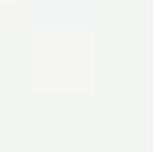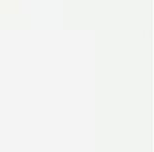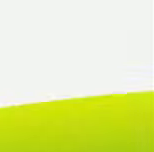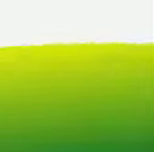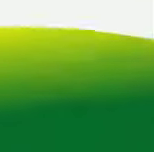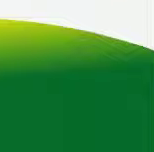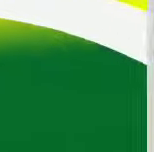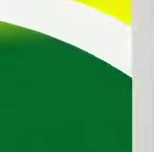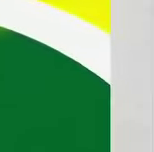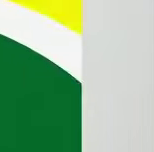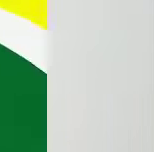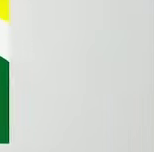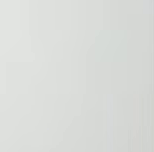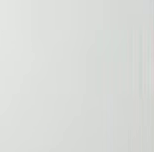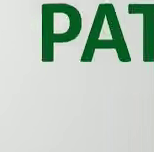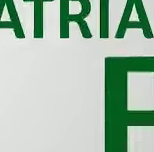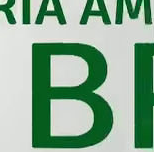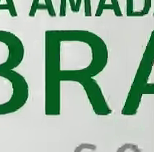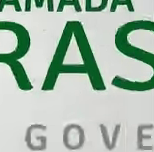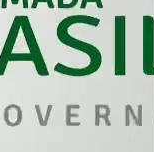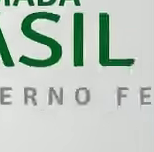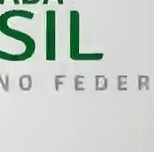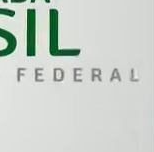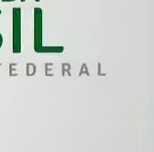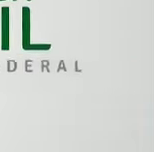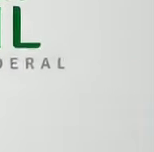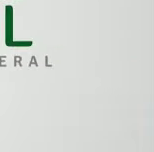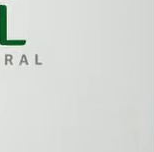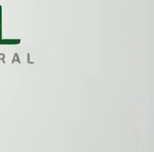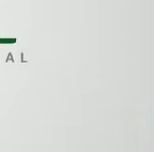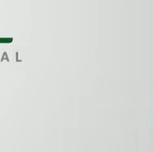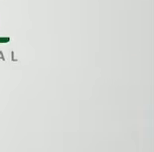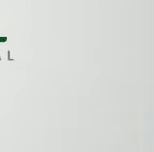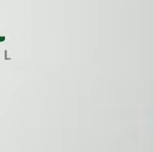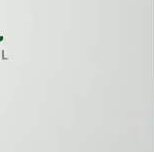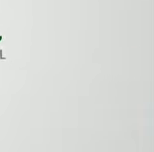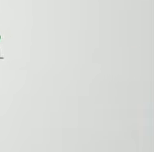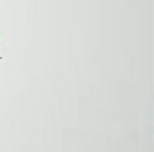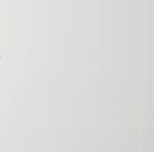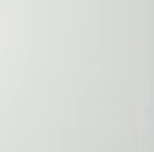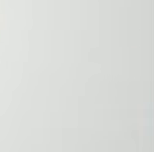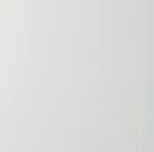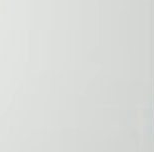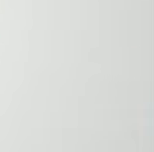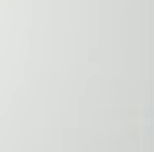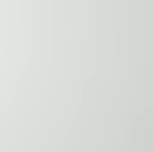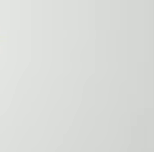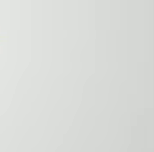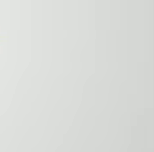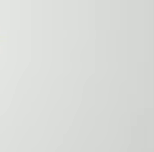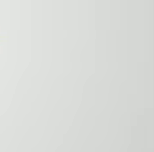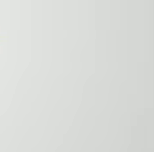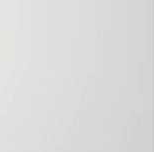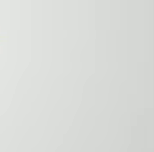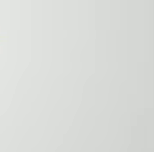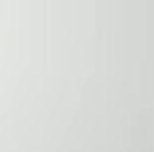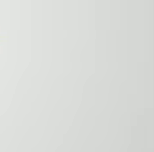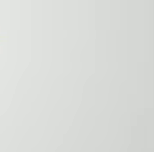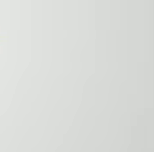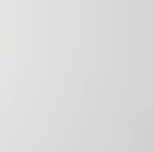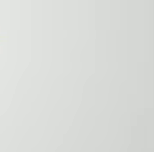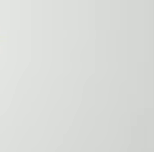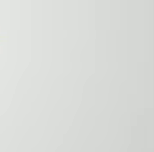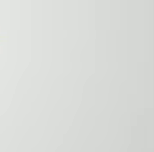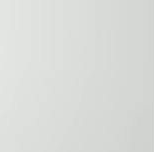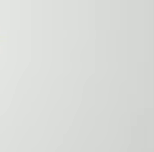Atenção! Abre-se neste momento a Rede Nacional de Rádio e Televisão para o pronunciamento oficial do Ministro do Meio